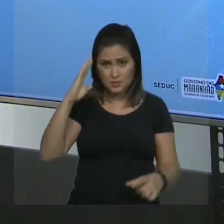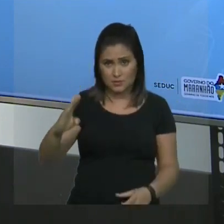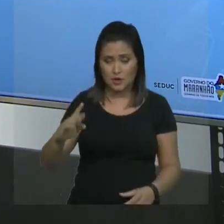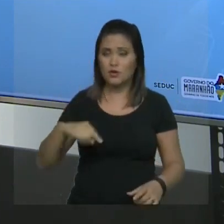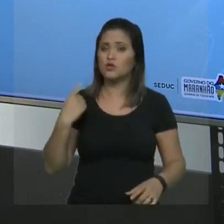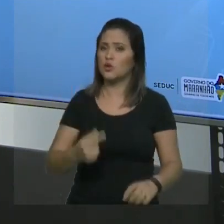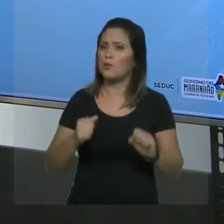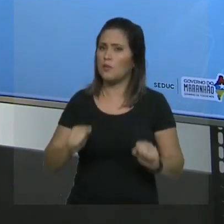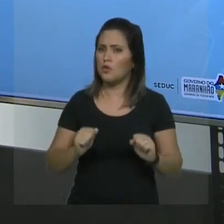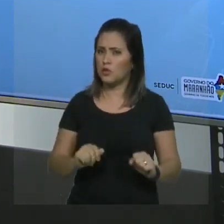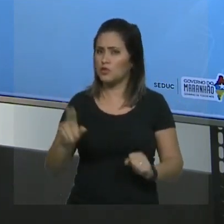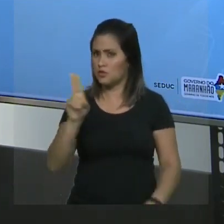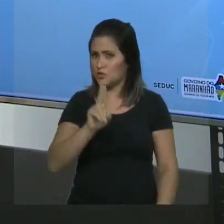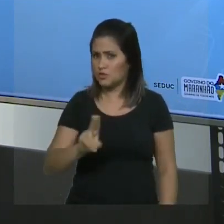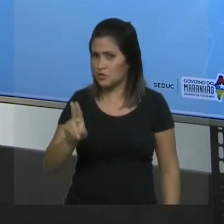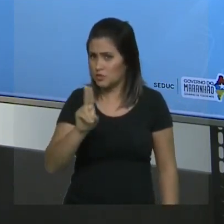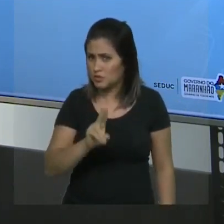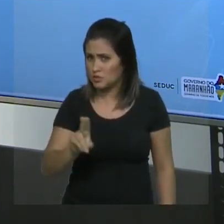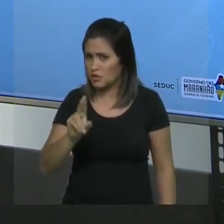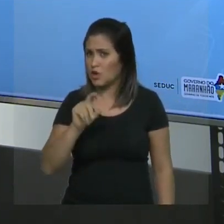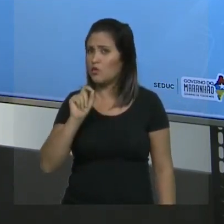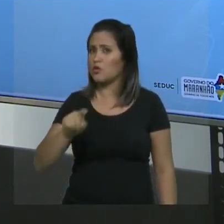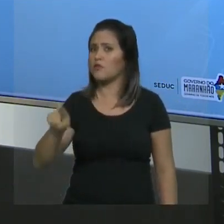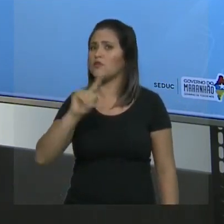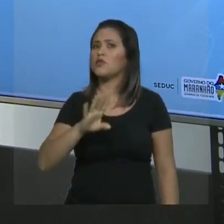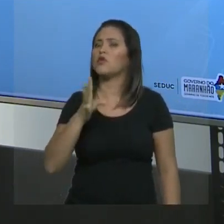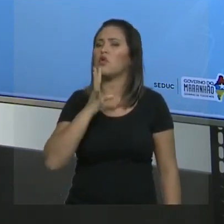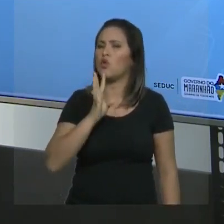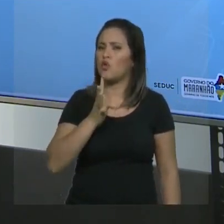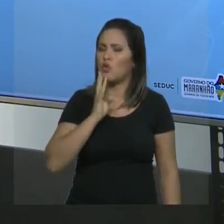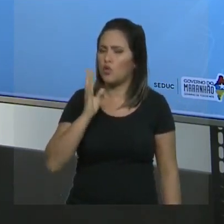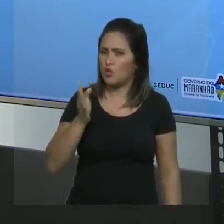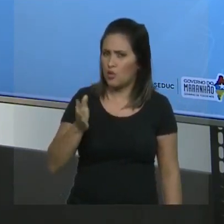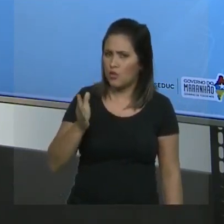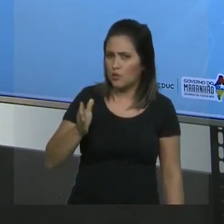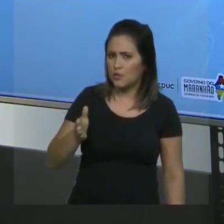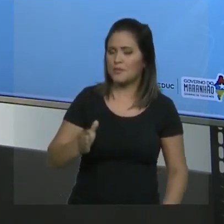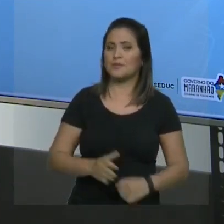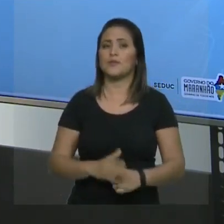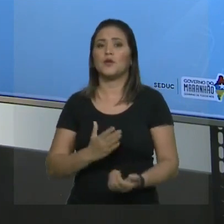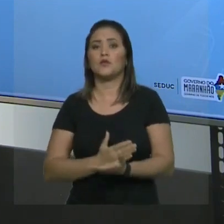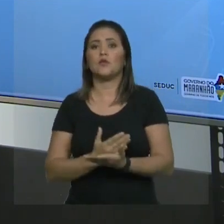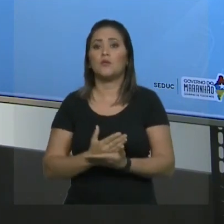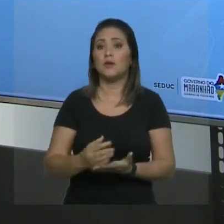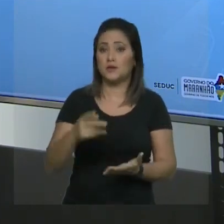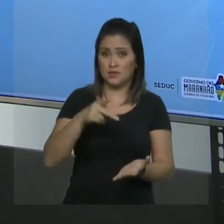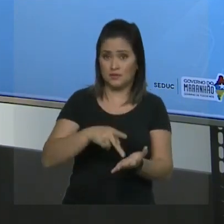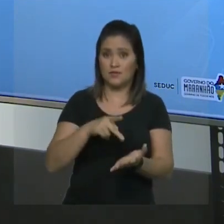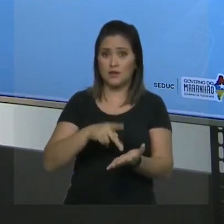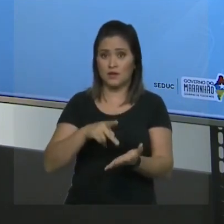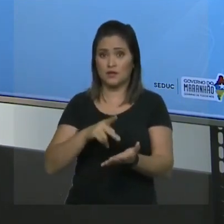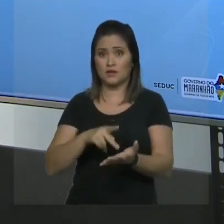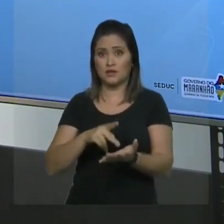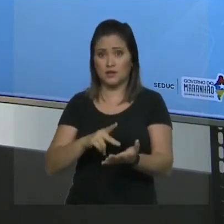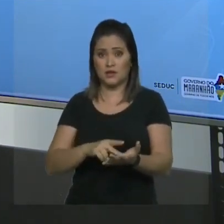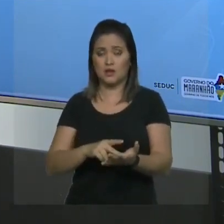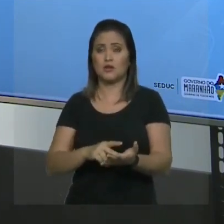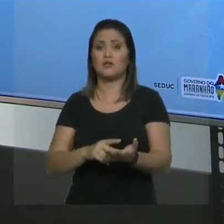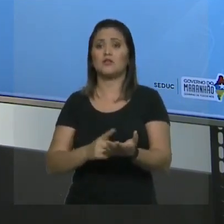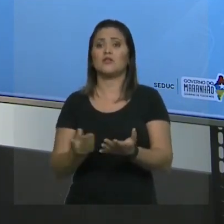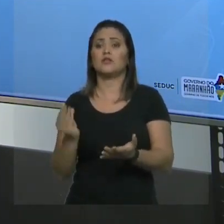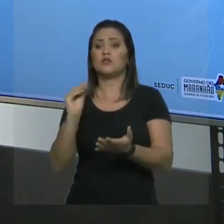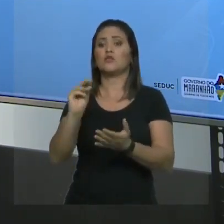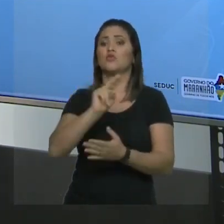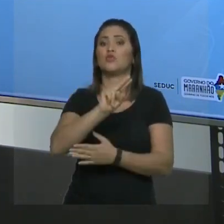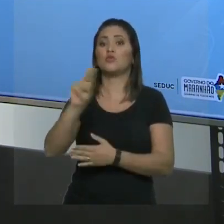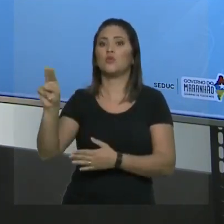conhecimentos que vocês têm, identificar essa cadeia, enumerar essa cadeia principal, para começar a realmente dar o nome do composto orgânico. Então, vamos lá.